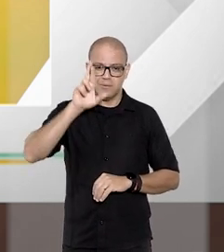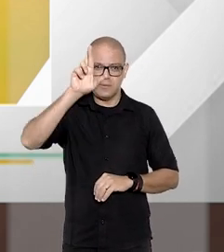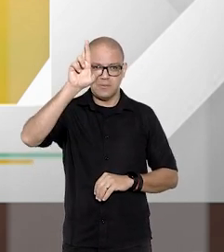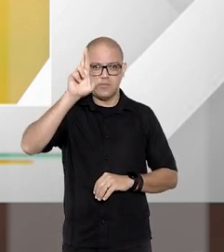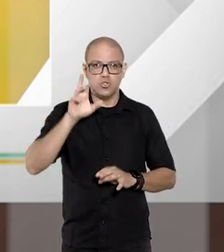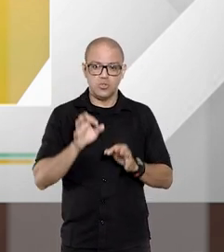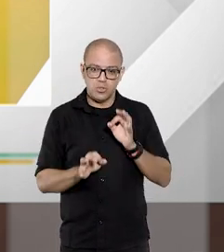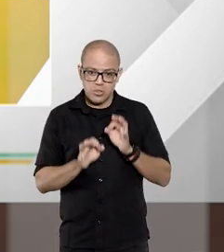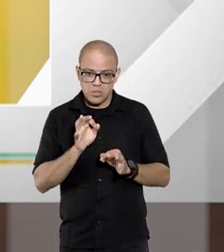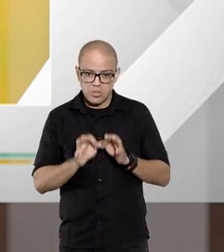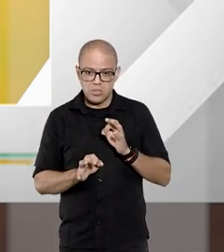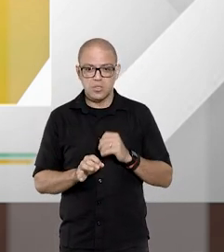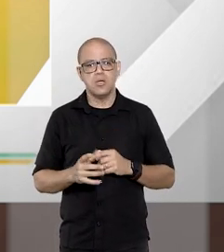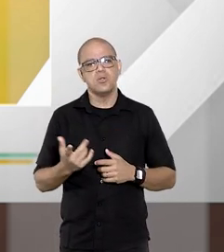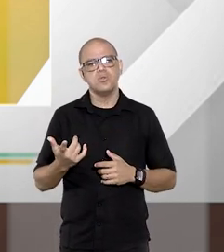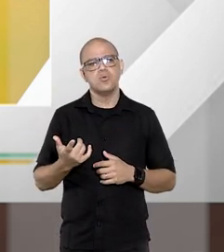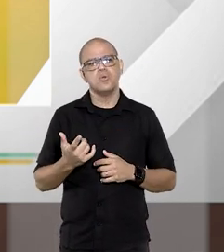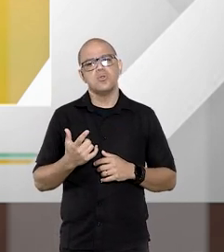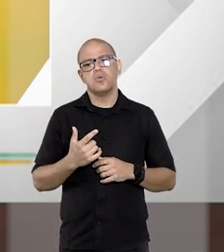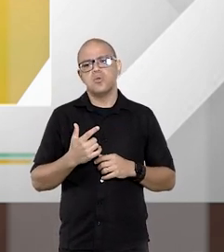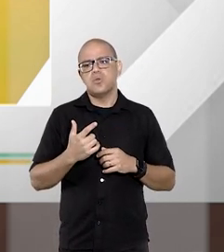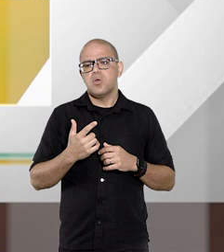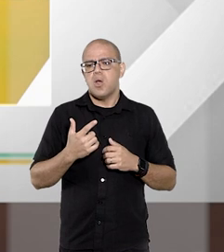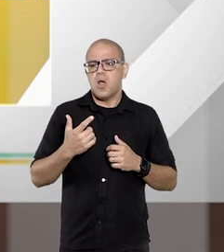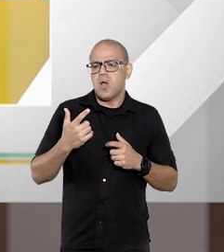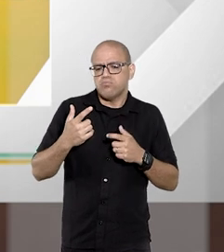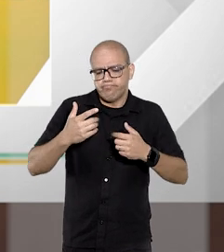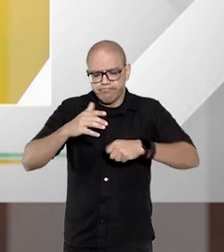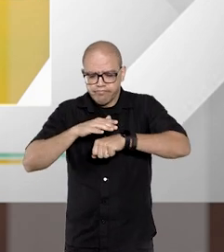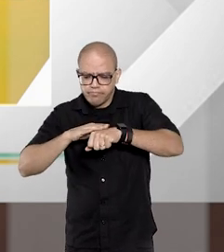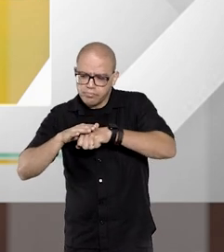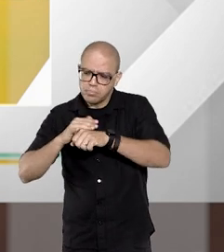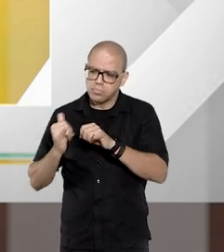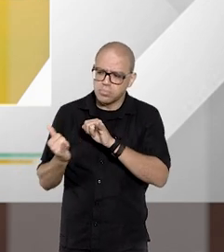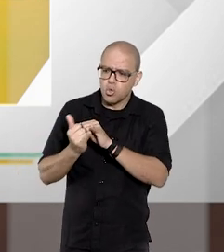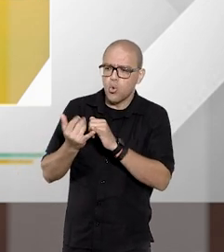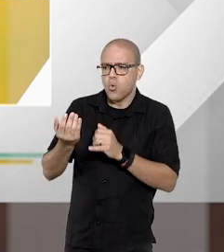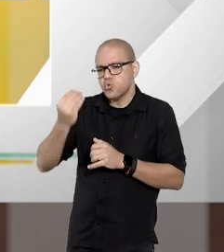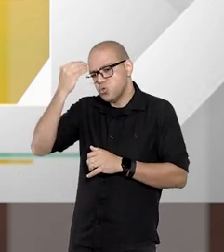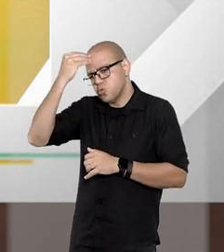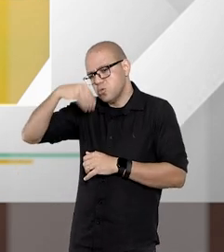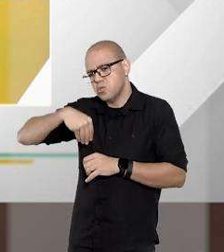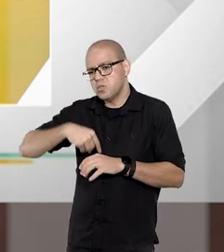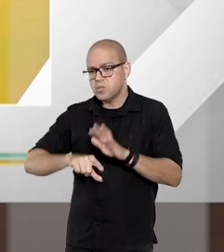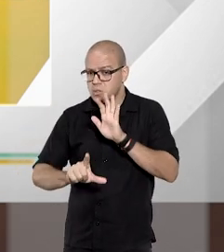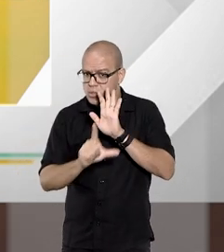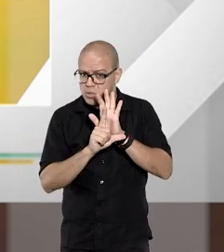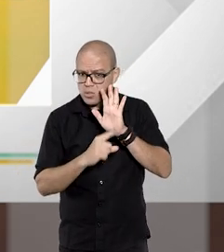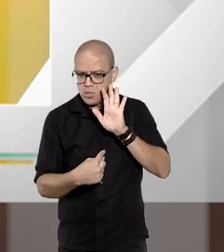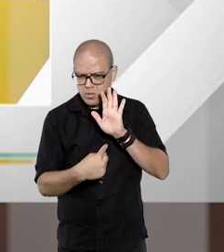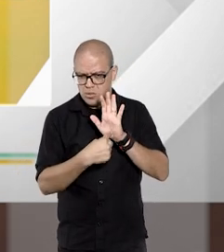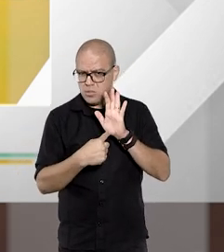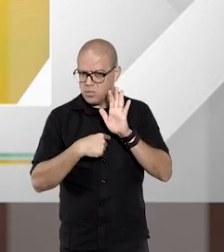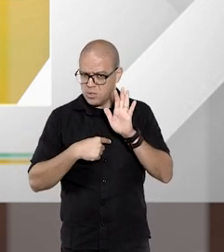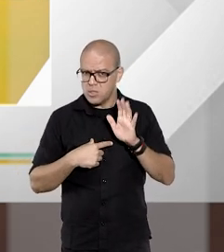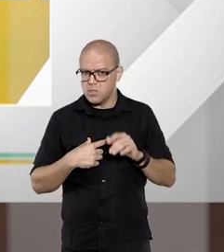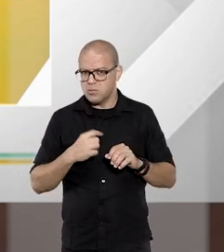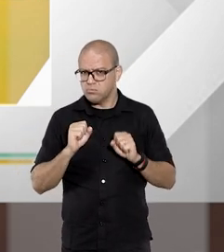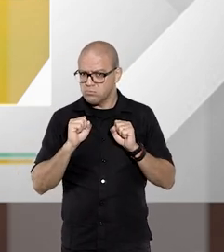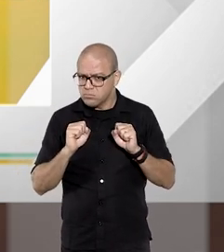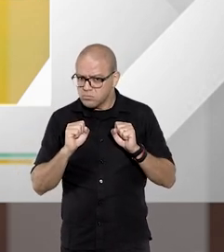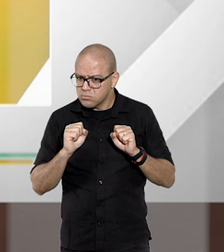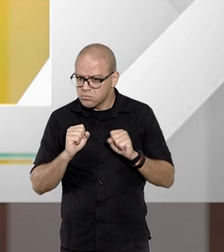representantes judiciais dos réus poderão conciliar transigir ou desistir essa lei ela traz essas